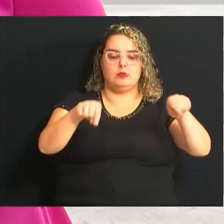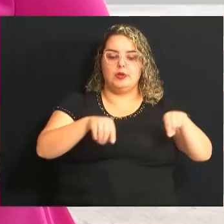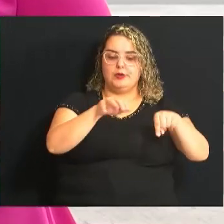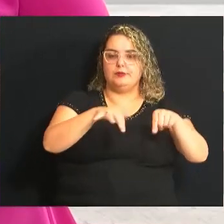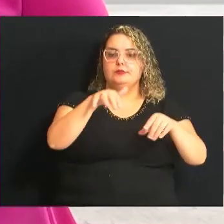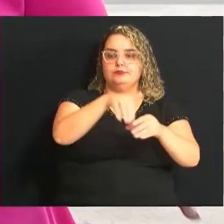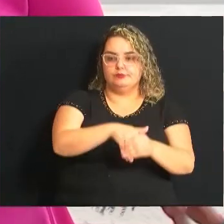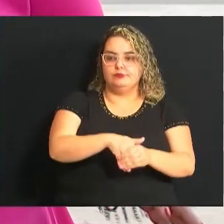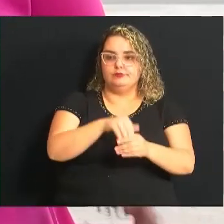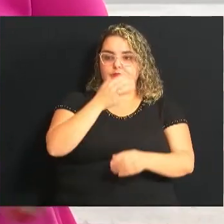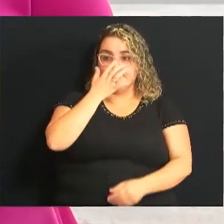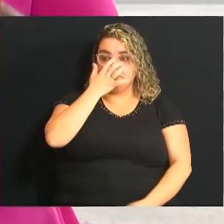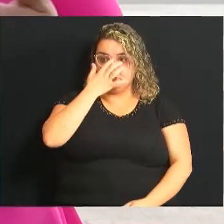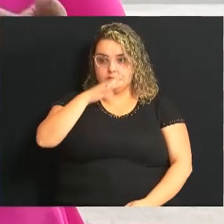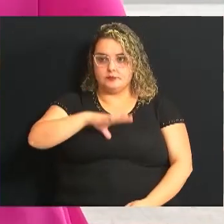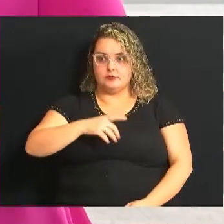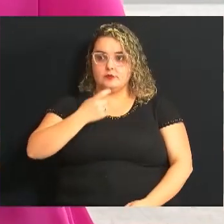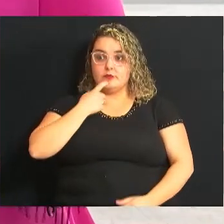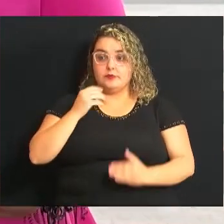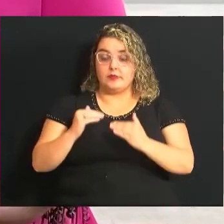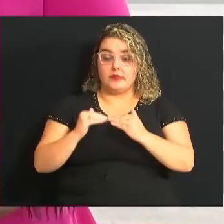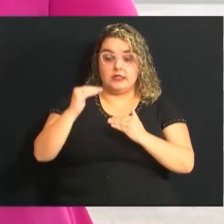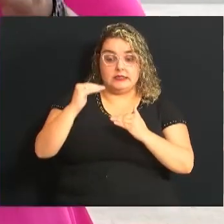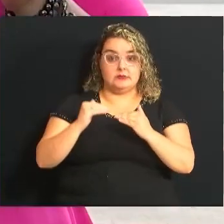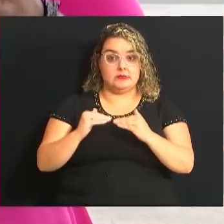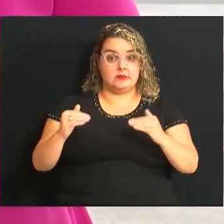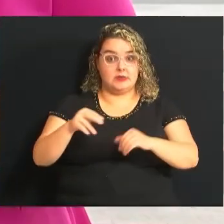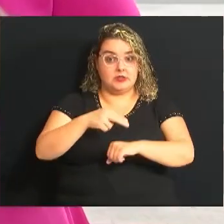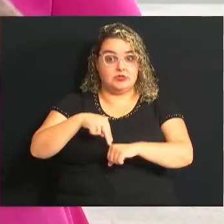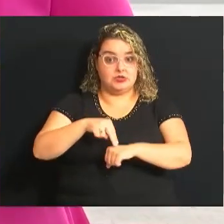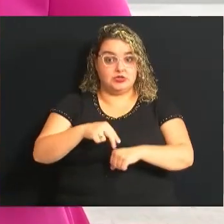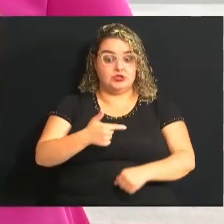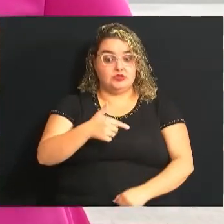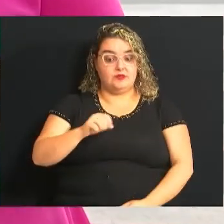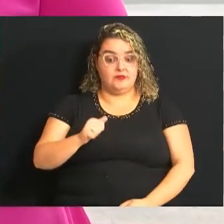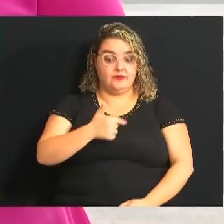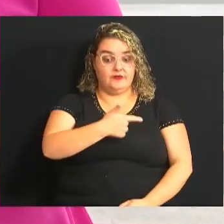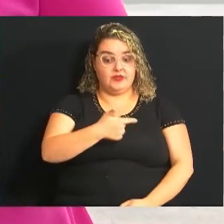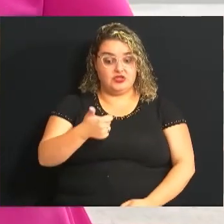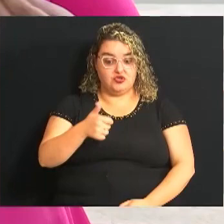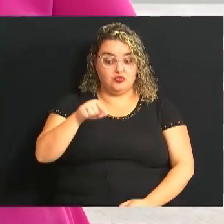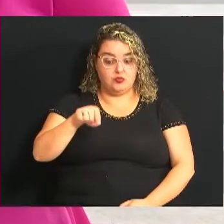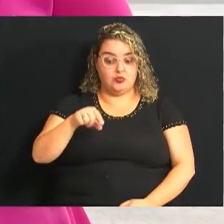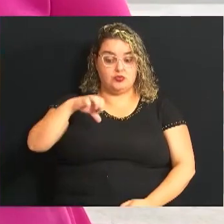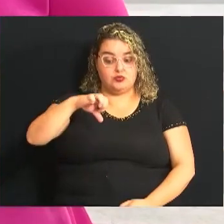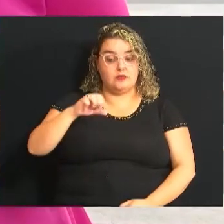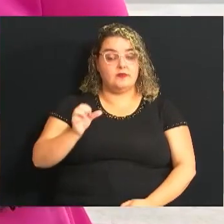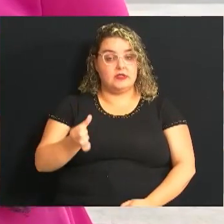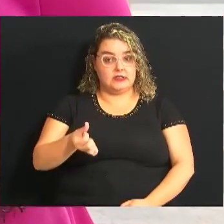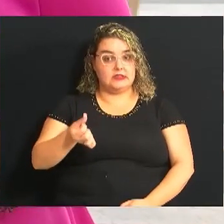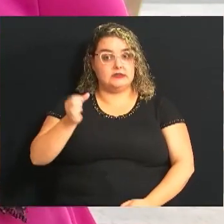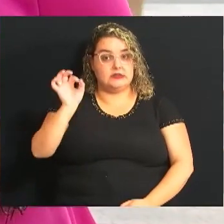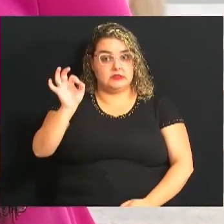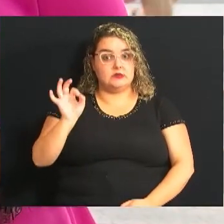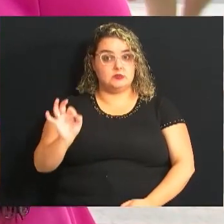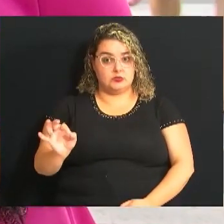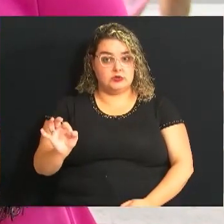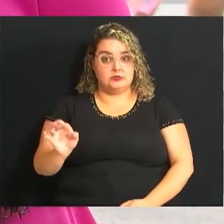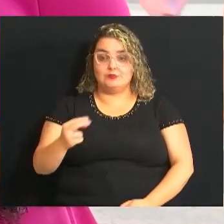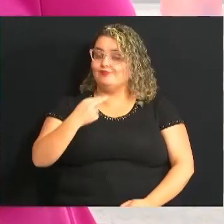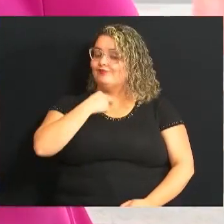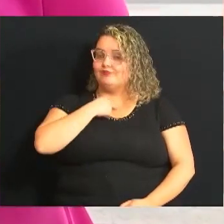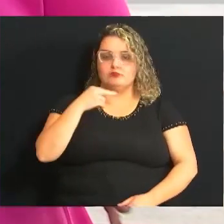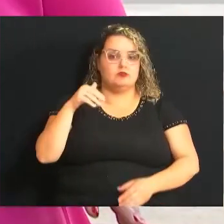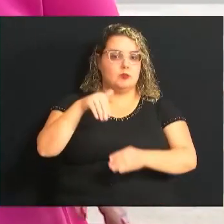turno Campinas registrou uma abstenção acima da média nacional 21,96